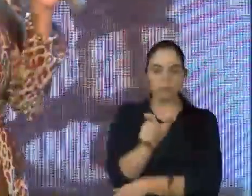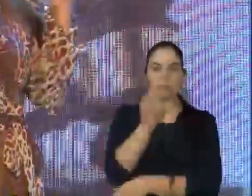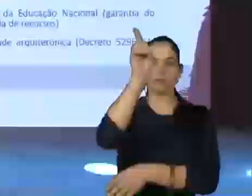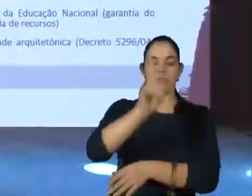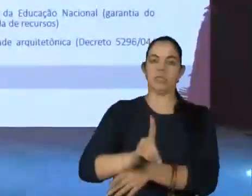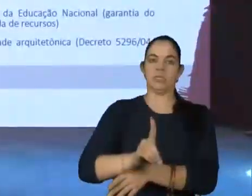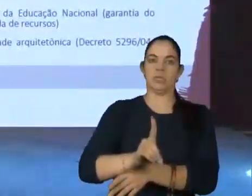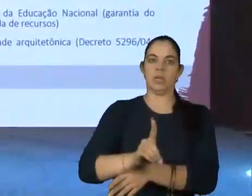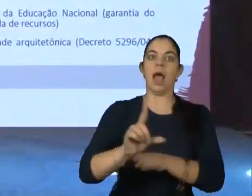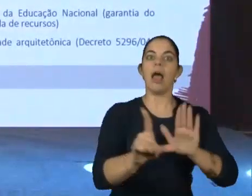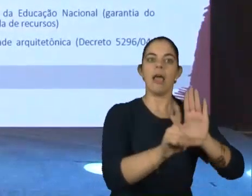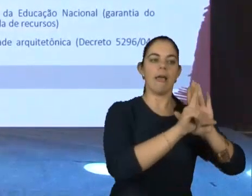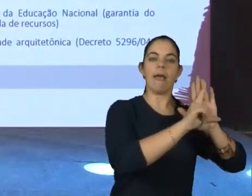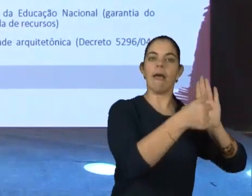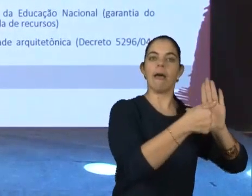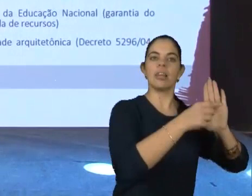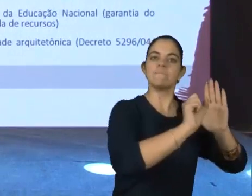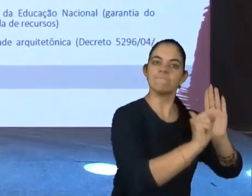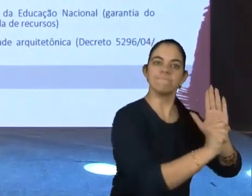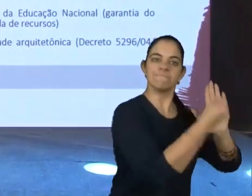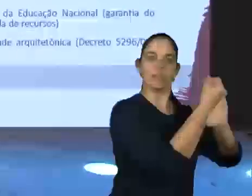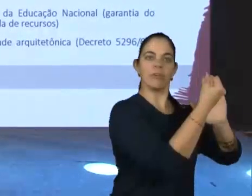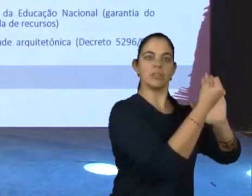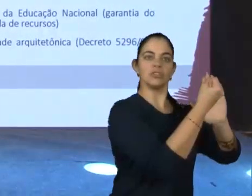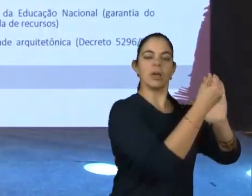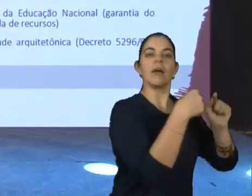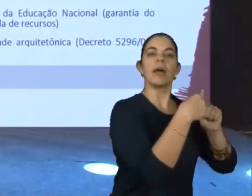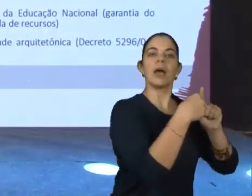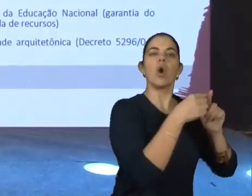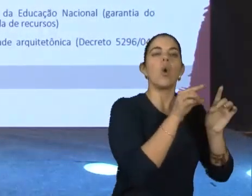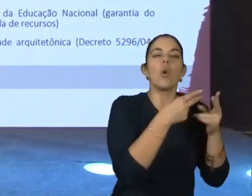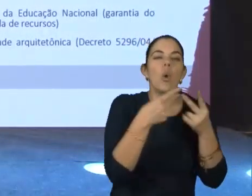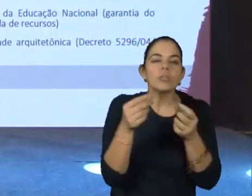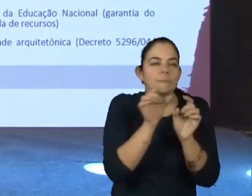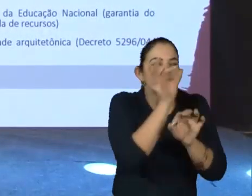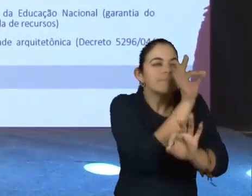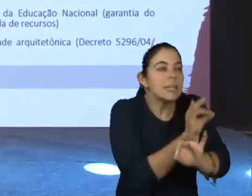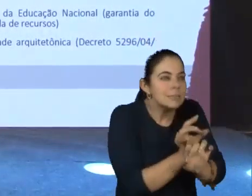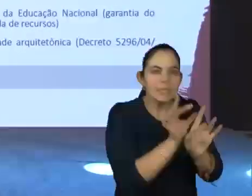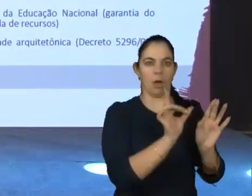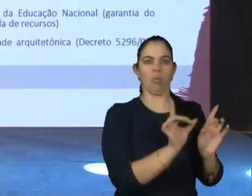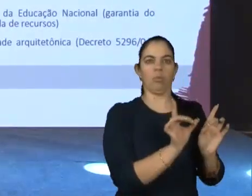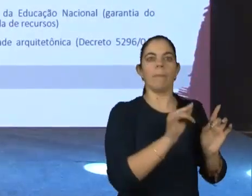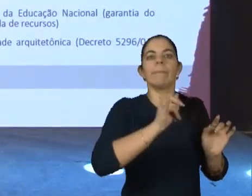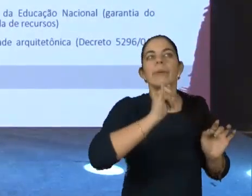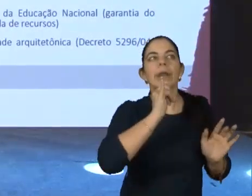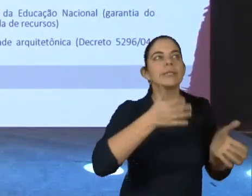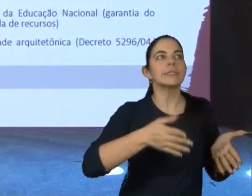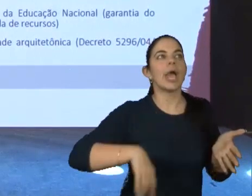porém, leis que garantiam direitos específicos para deficiências específicas, como as